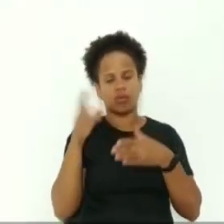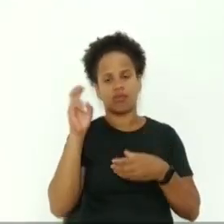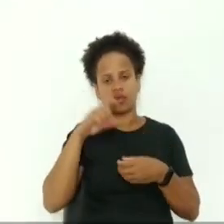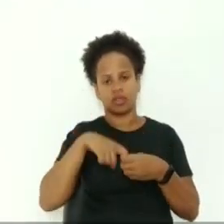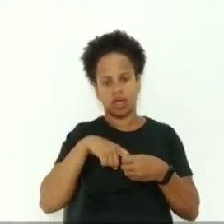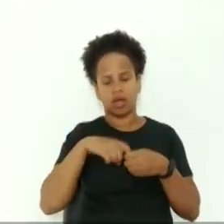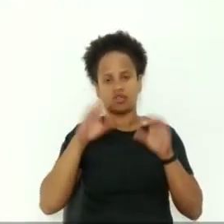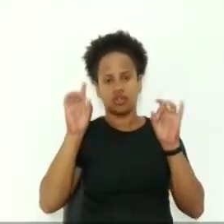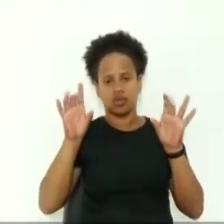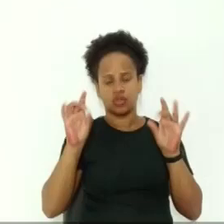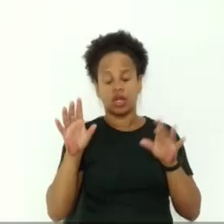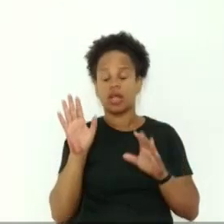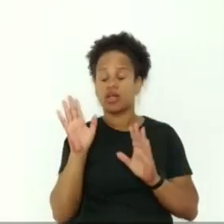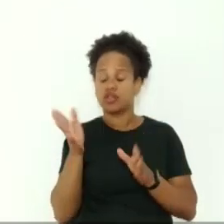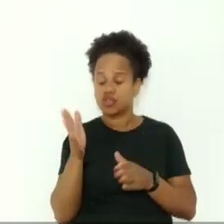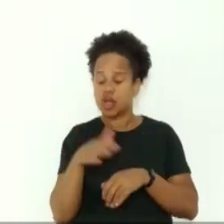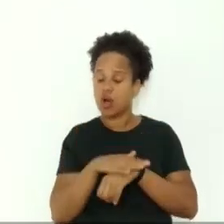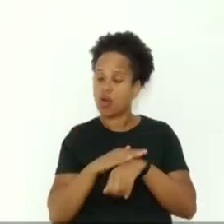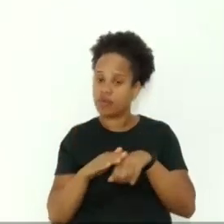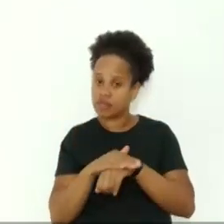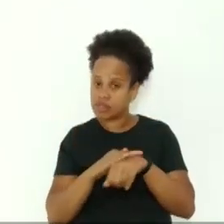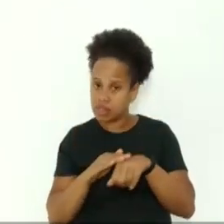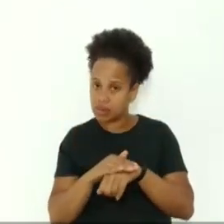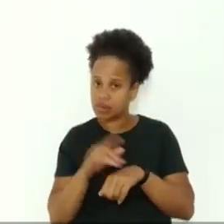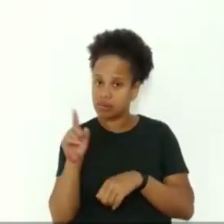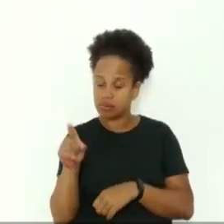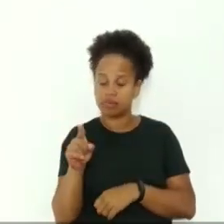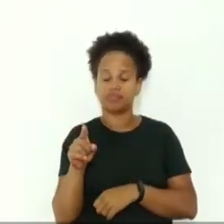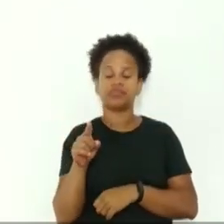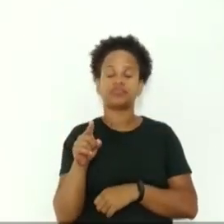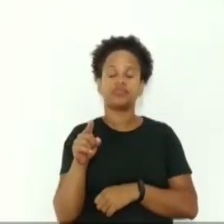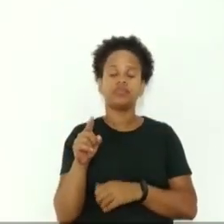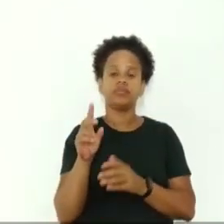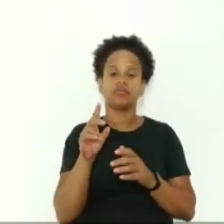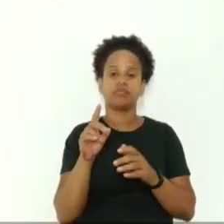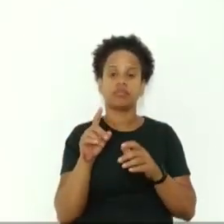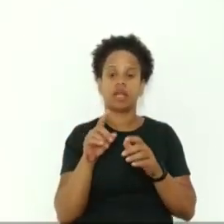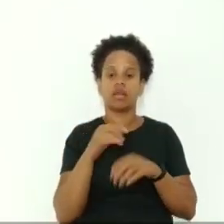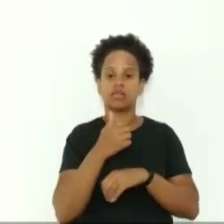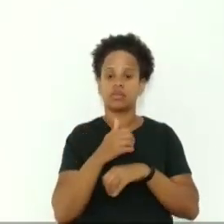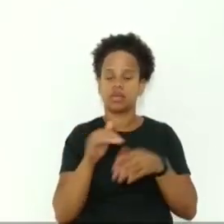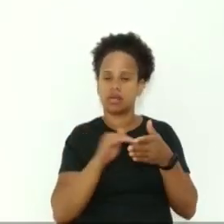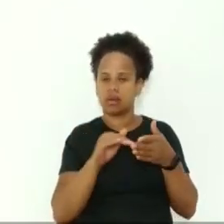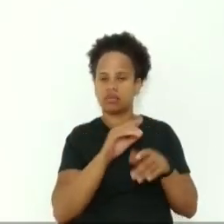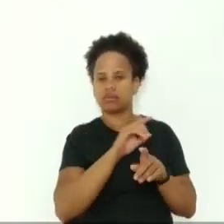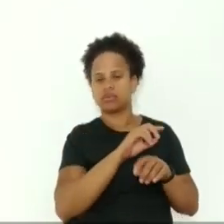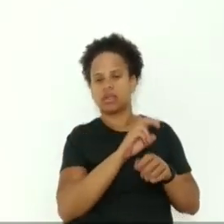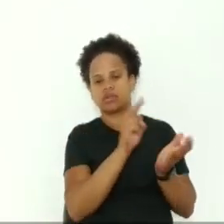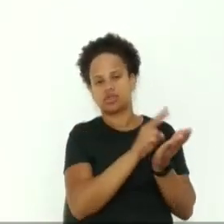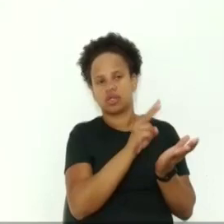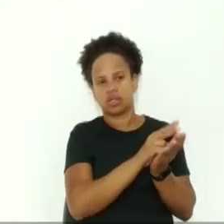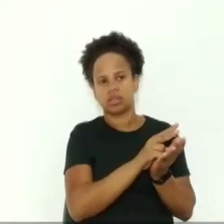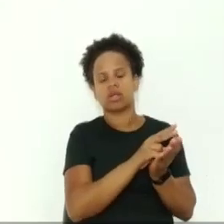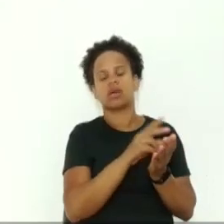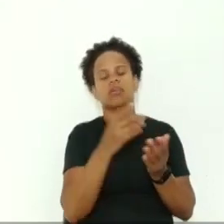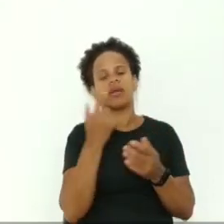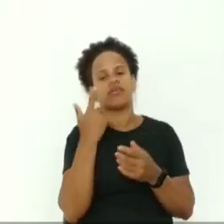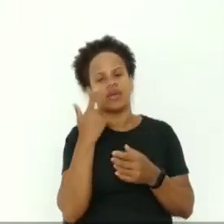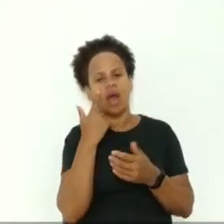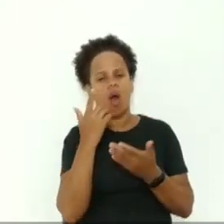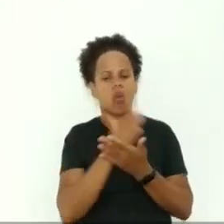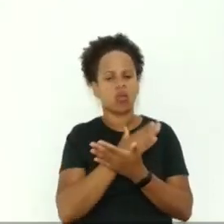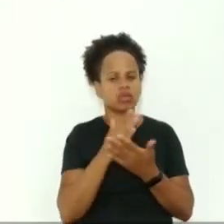semana eu já havia conversado com a secretária da assistência e para que a gente pudesse ajustar algumas arestas que pudesse